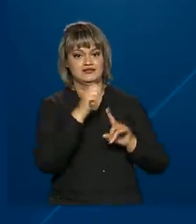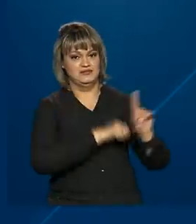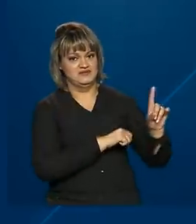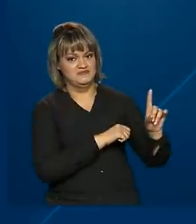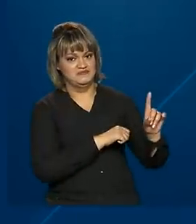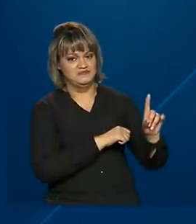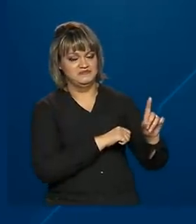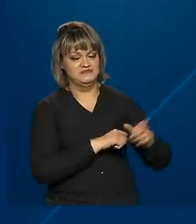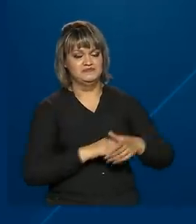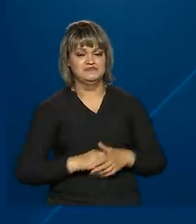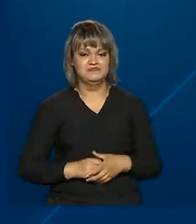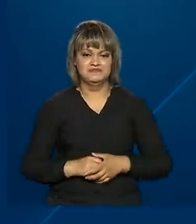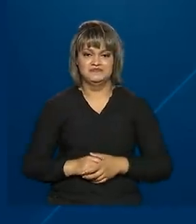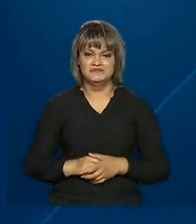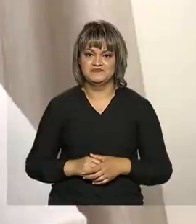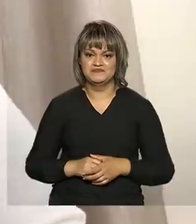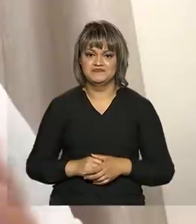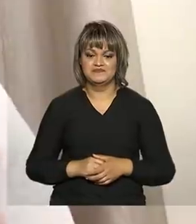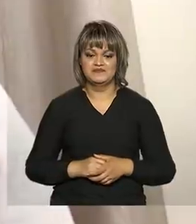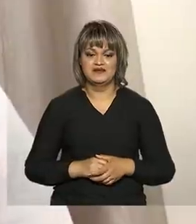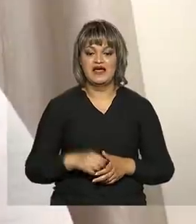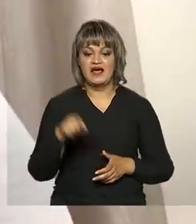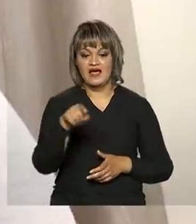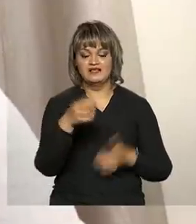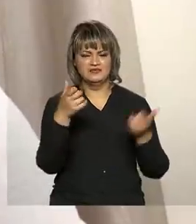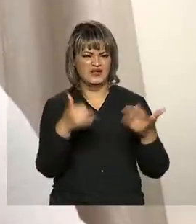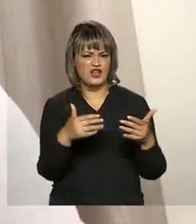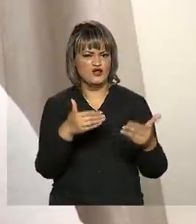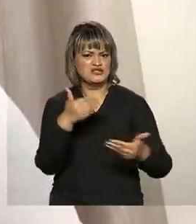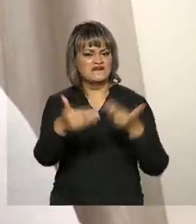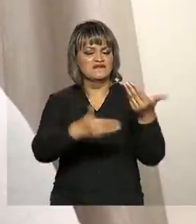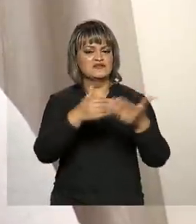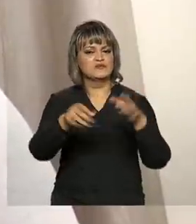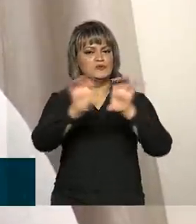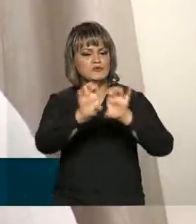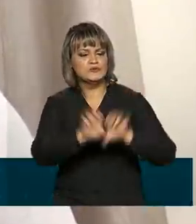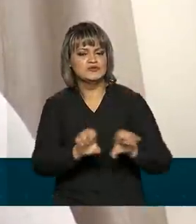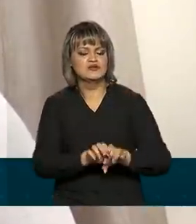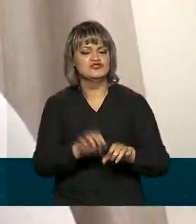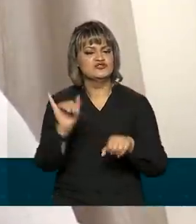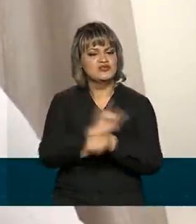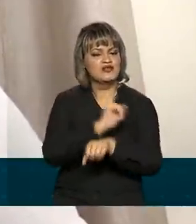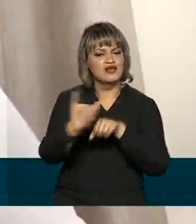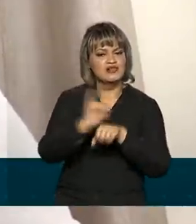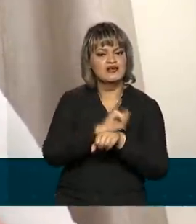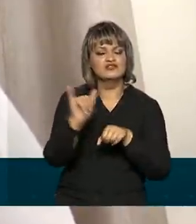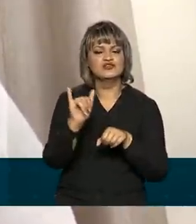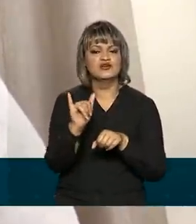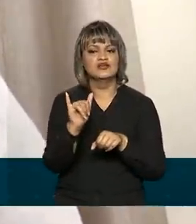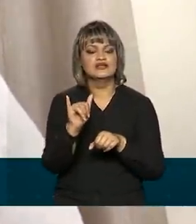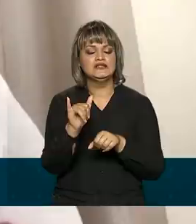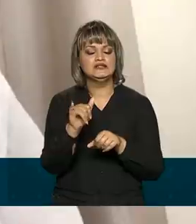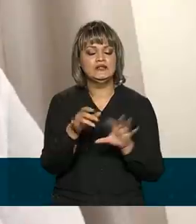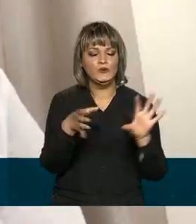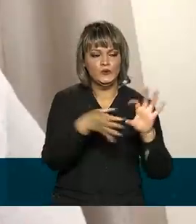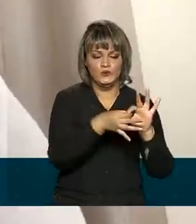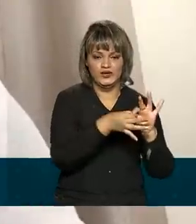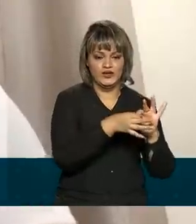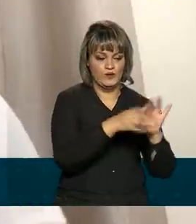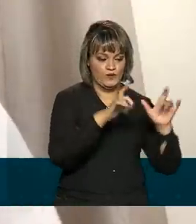meses após o nascimento. Nós avançamos na estruturação de uma estratégia que interliga